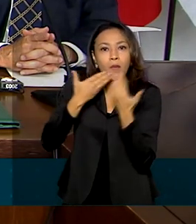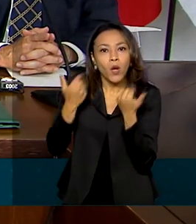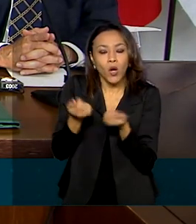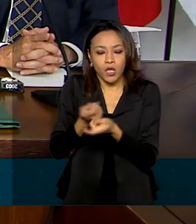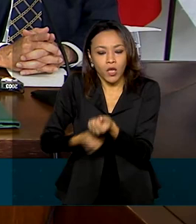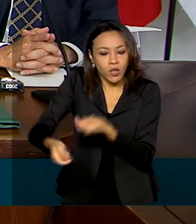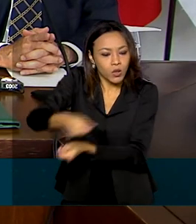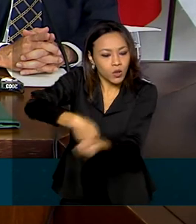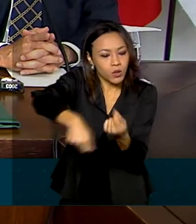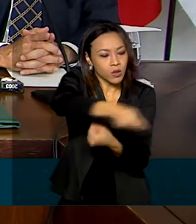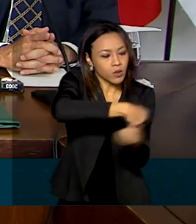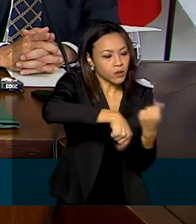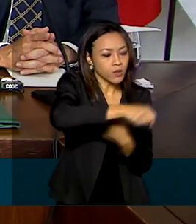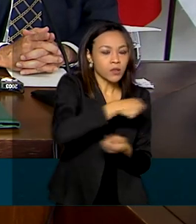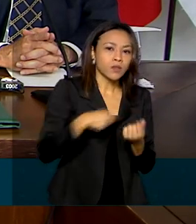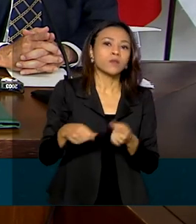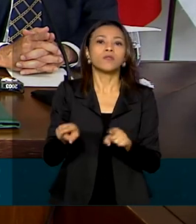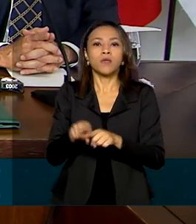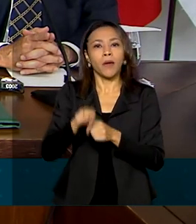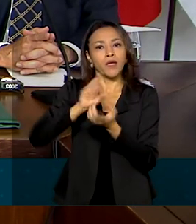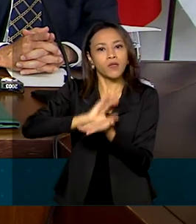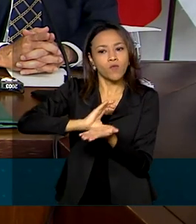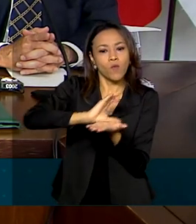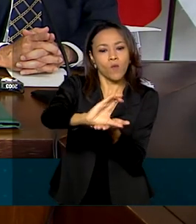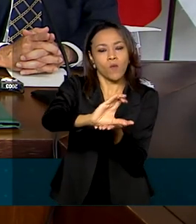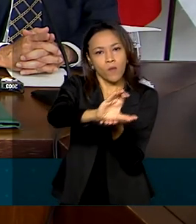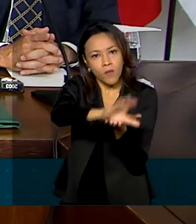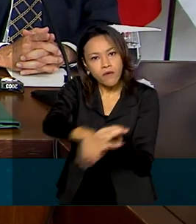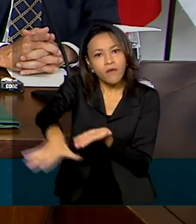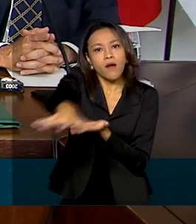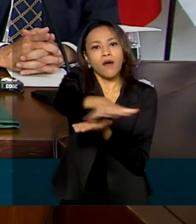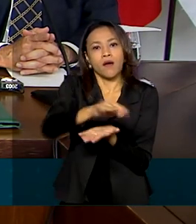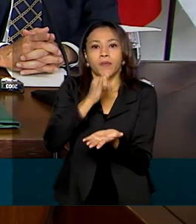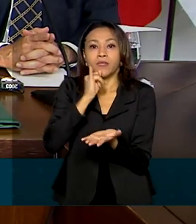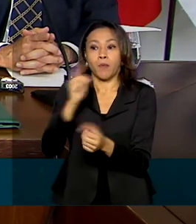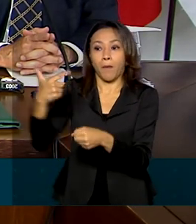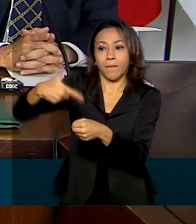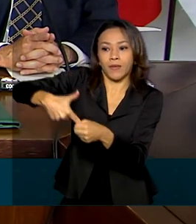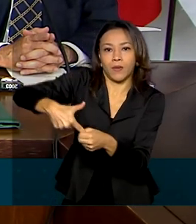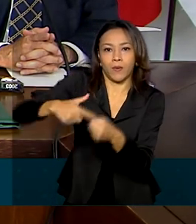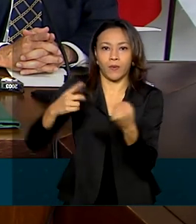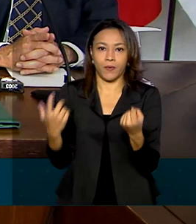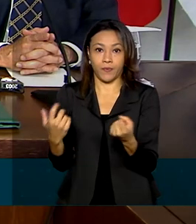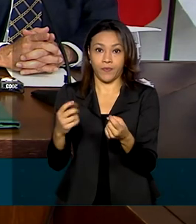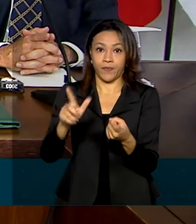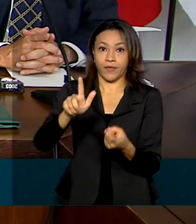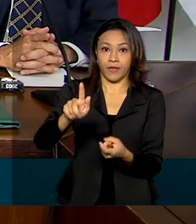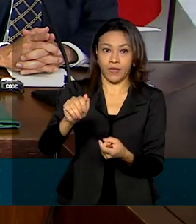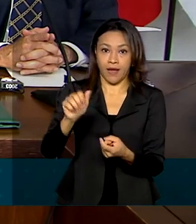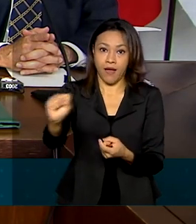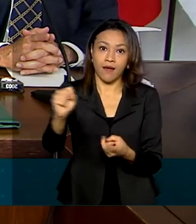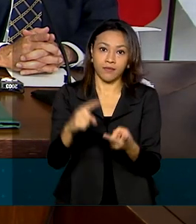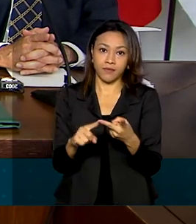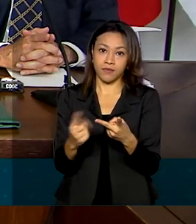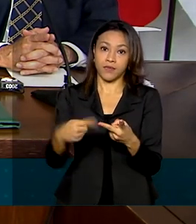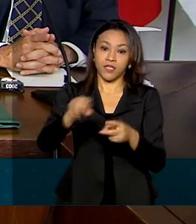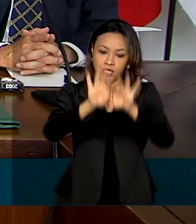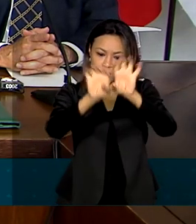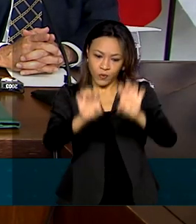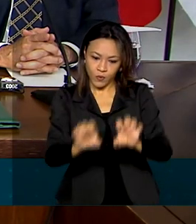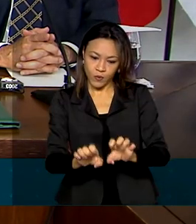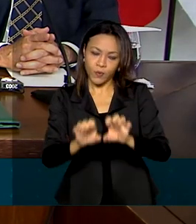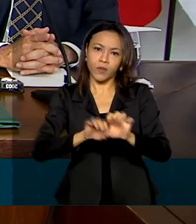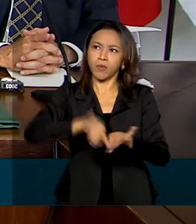investimentos em diversos setores, como, por exemplo, os de petróleo e gás, de infraestrutura viária,